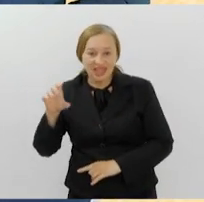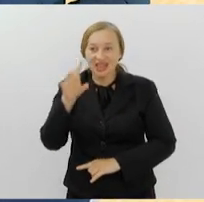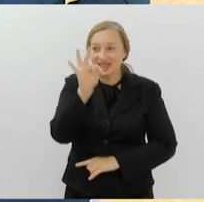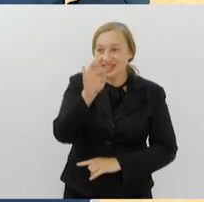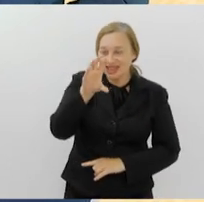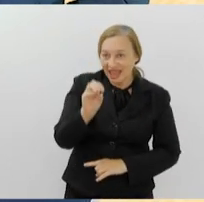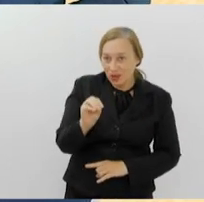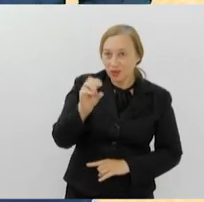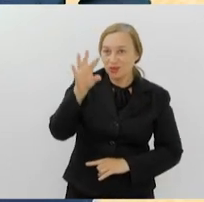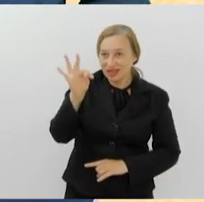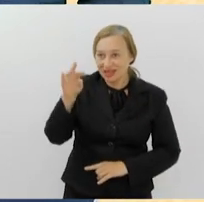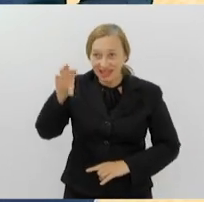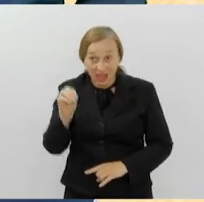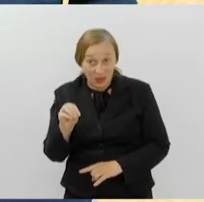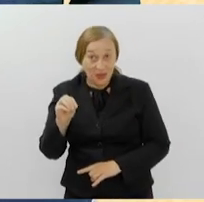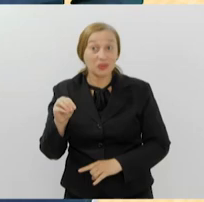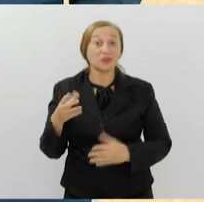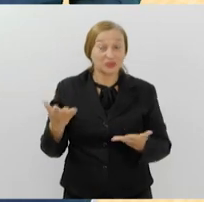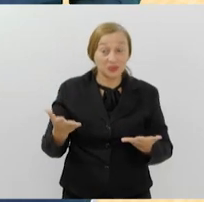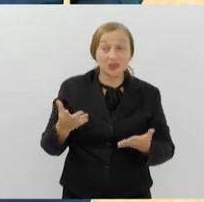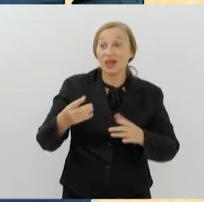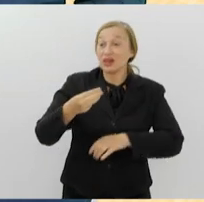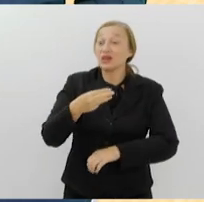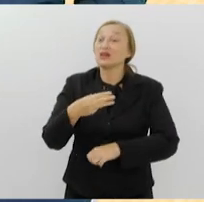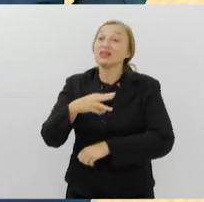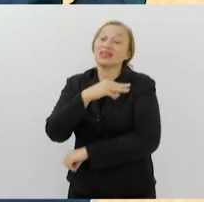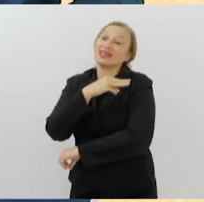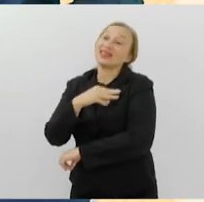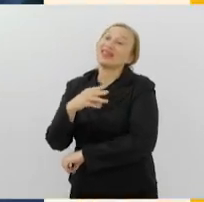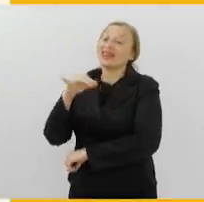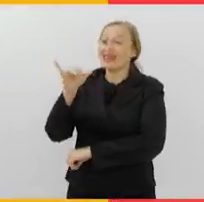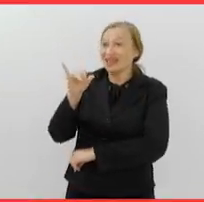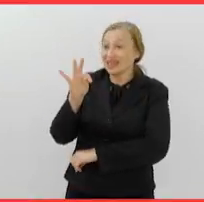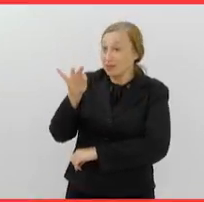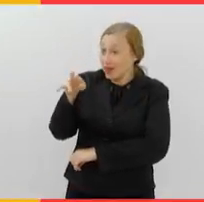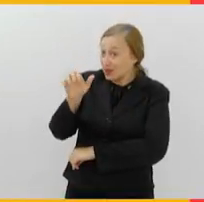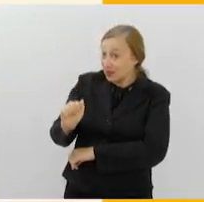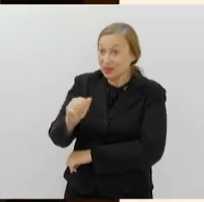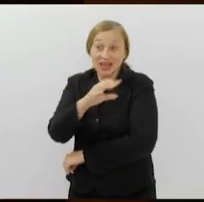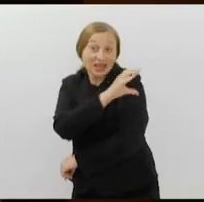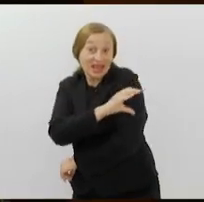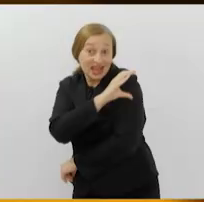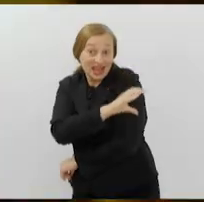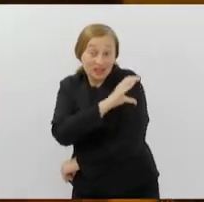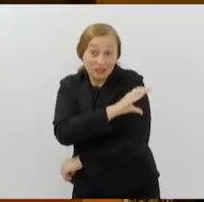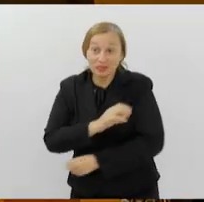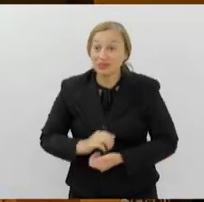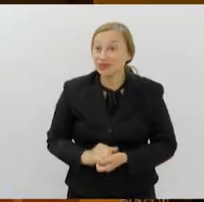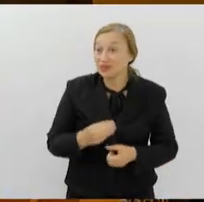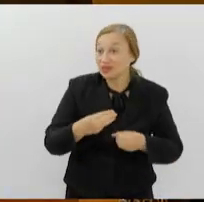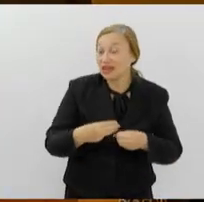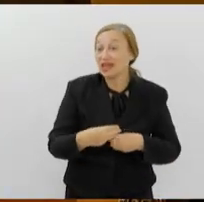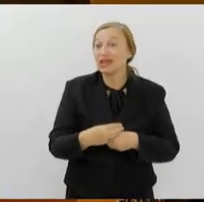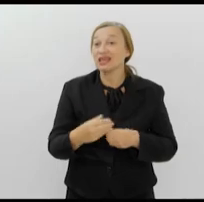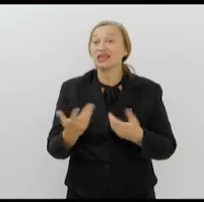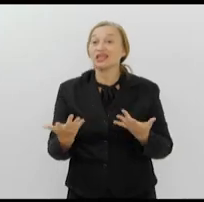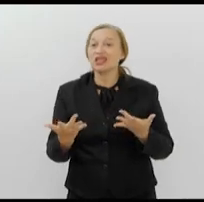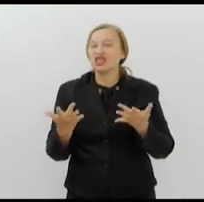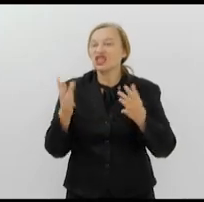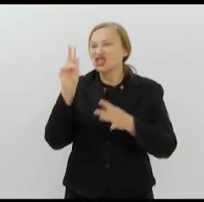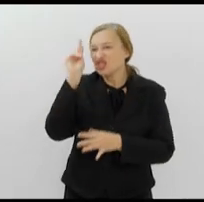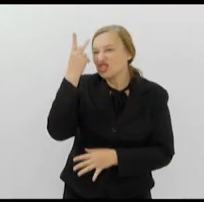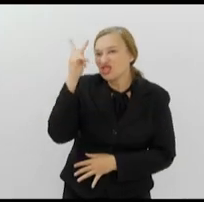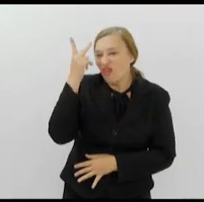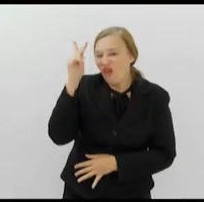soluções aéreas e terrenas nos municípios de Itaperuna e Campos. A peça conta a história de uma singular empresa